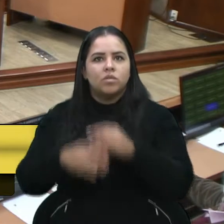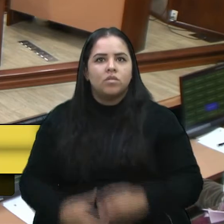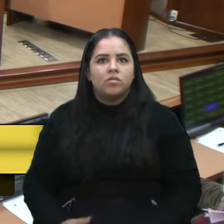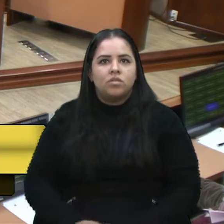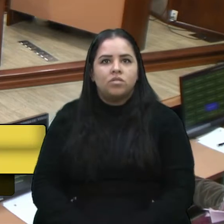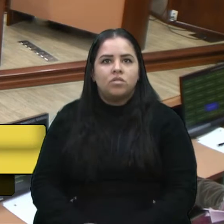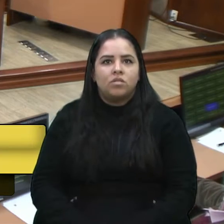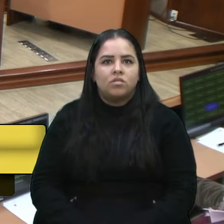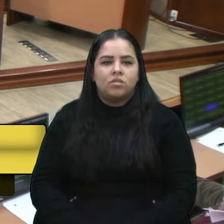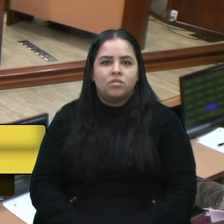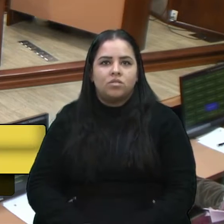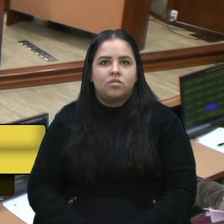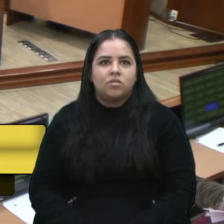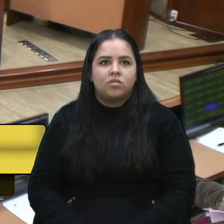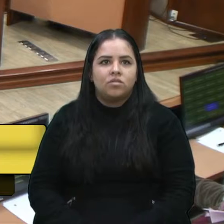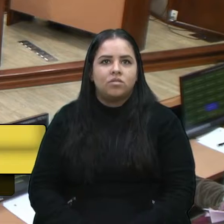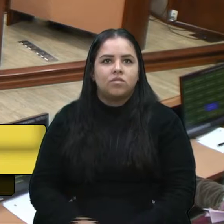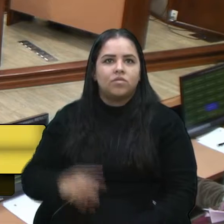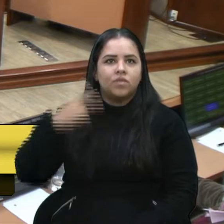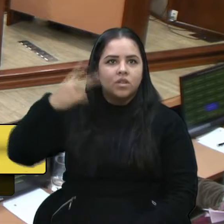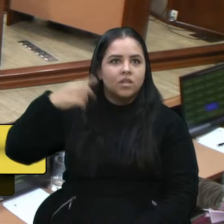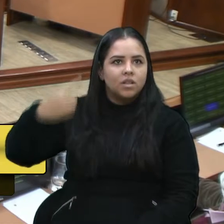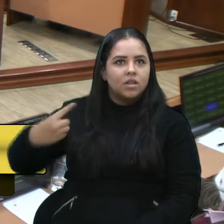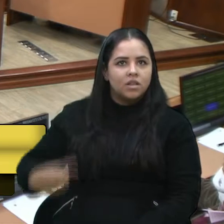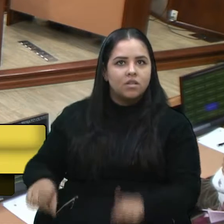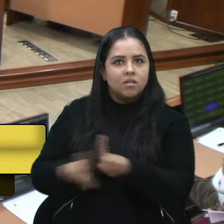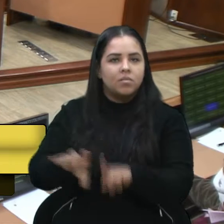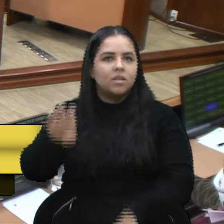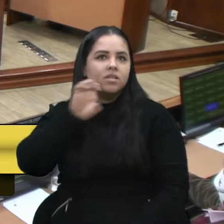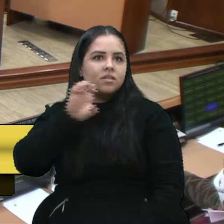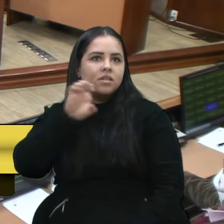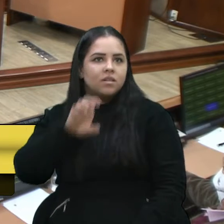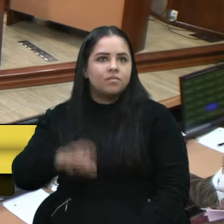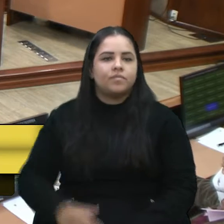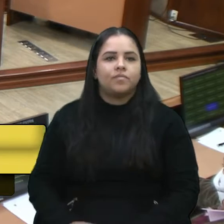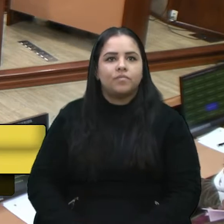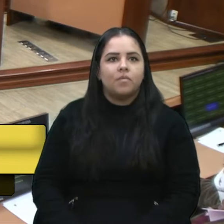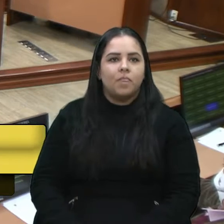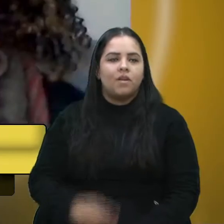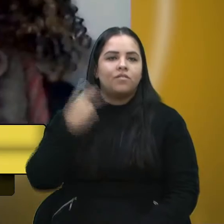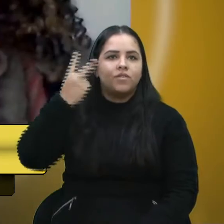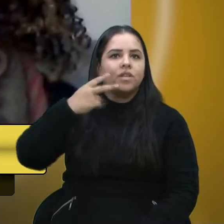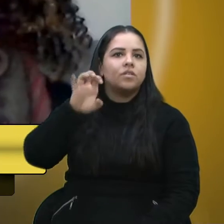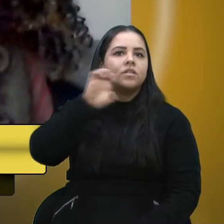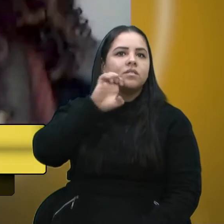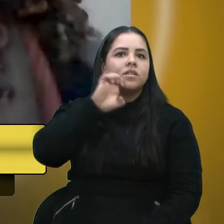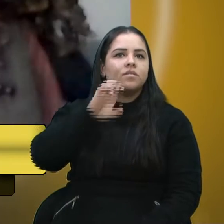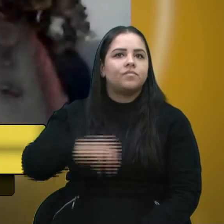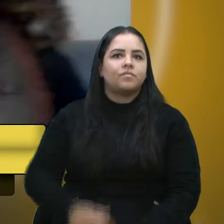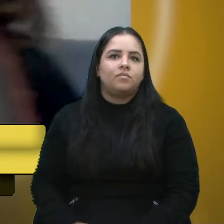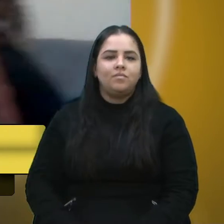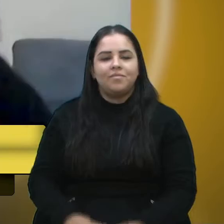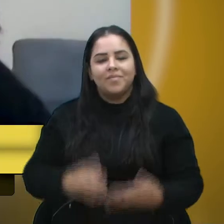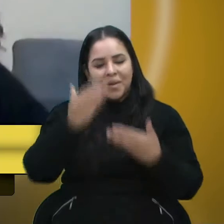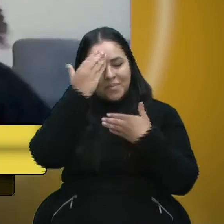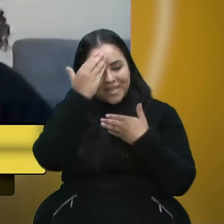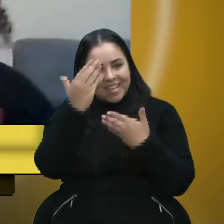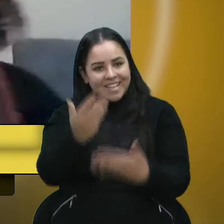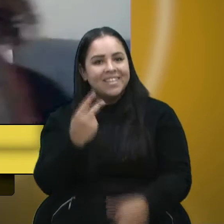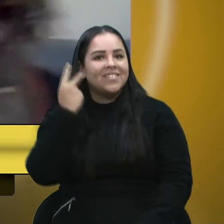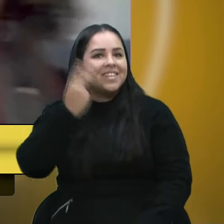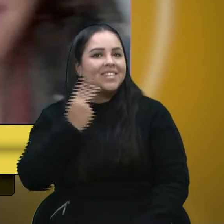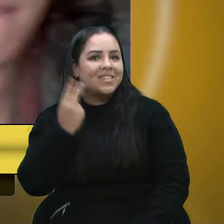Vereadora Denise, eu acho. E eu e a vereadora Denise. A Estela primeiro, pode ser. Vereadora Estela, então, se a parte. Muito obrigado, vereador